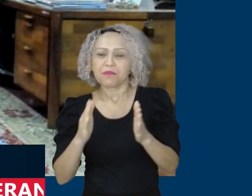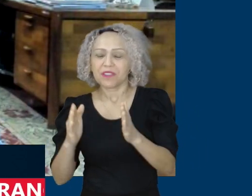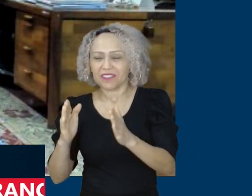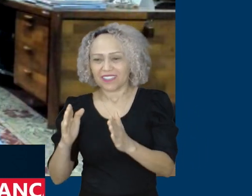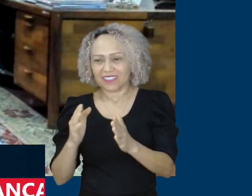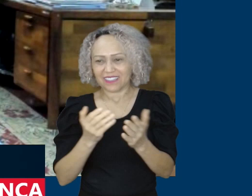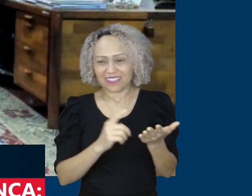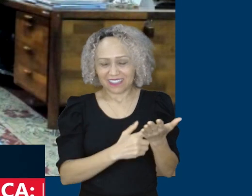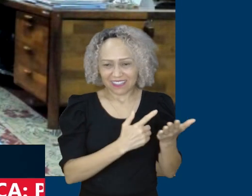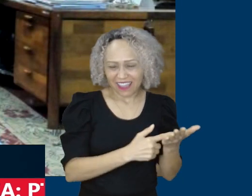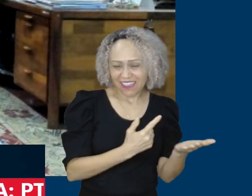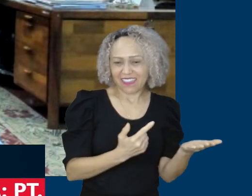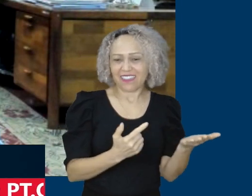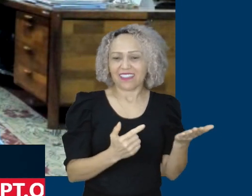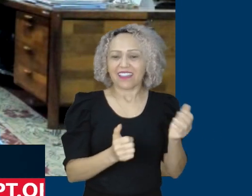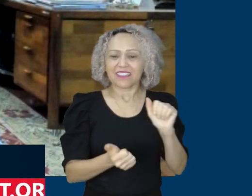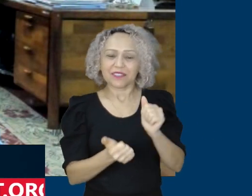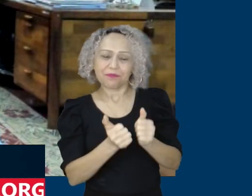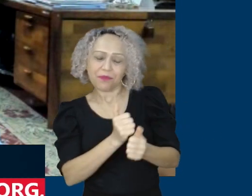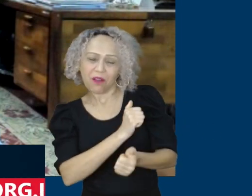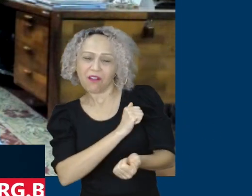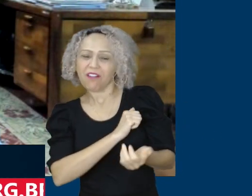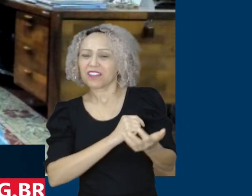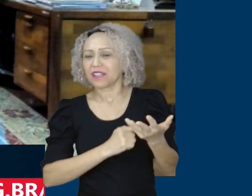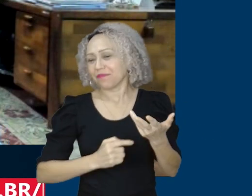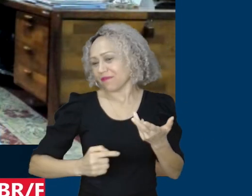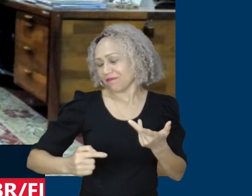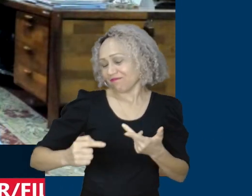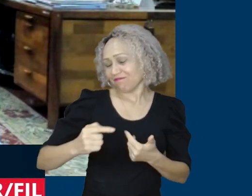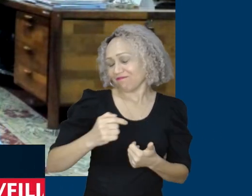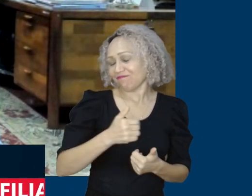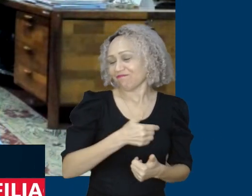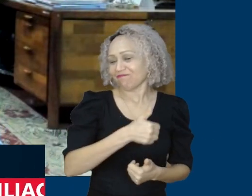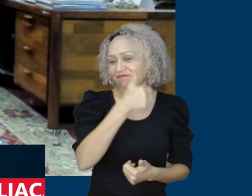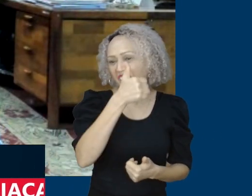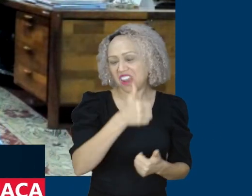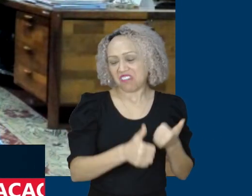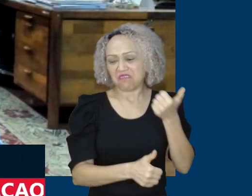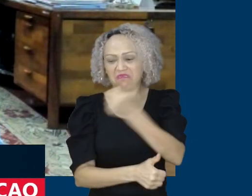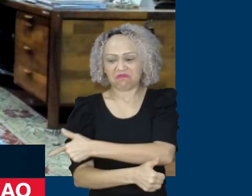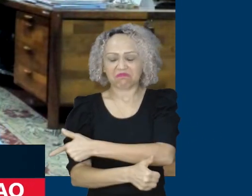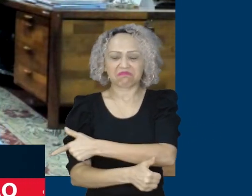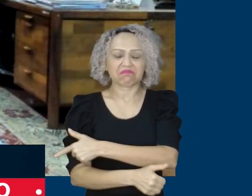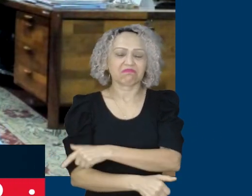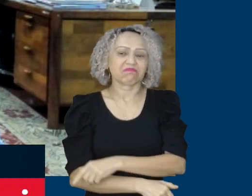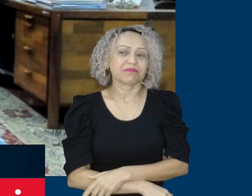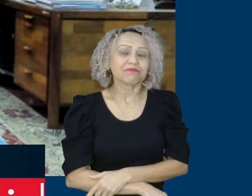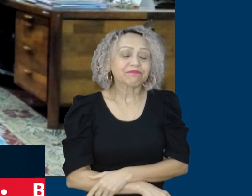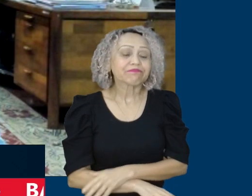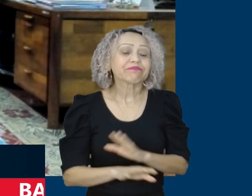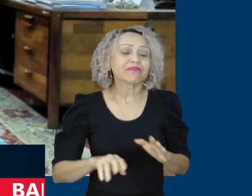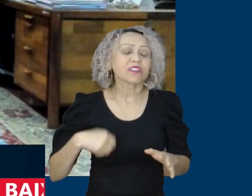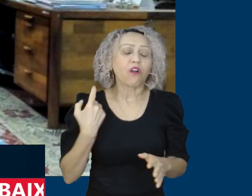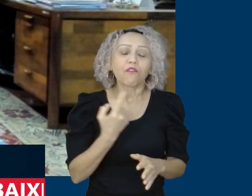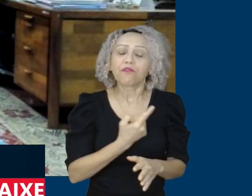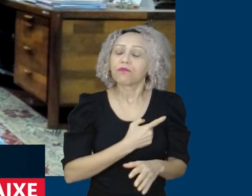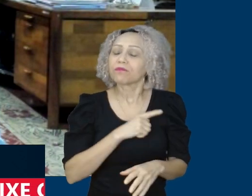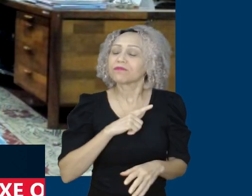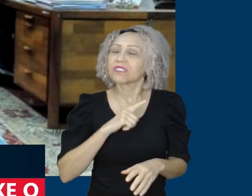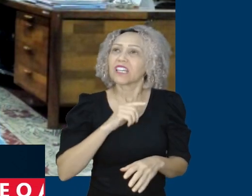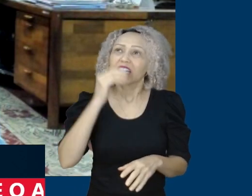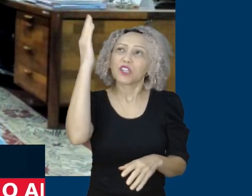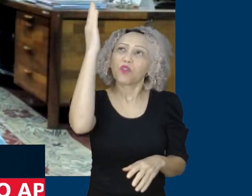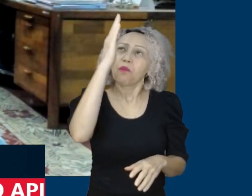Seguramente nós vamos fazer uma grande diferença na gestão do nosso país. O presidente